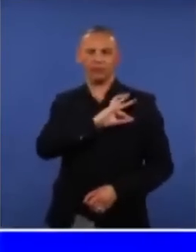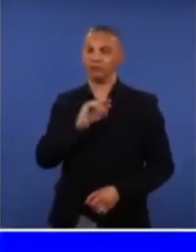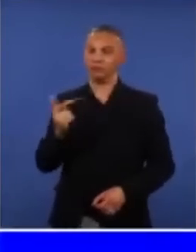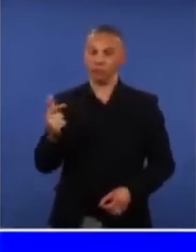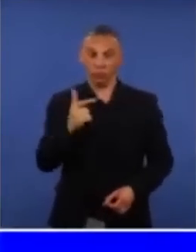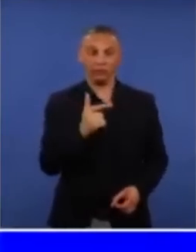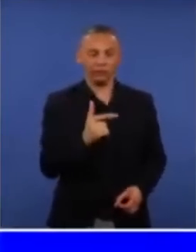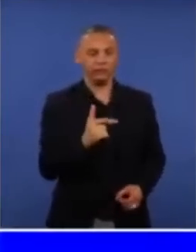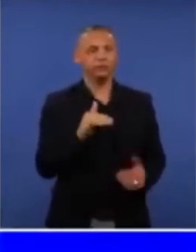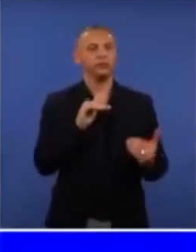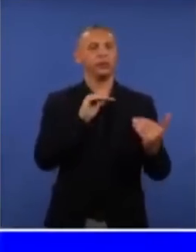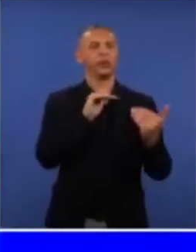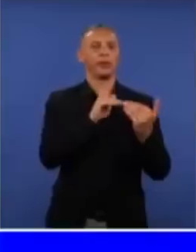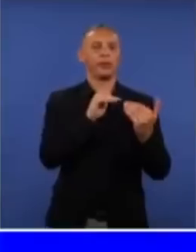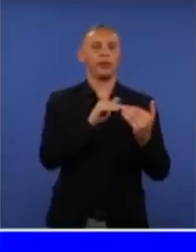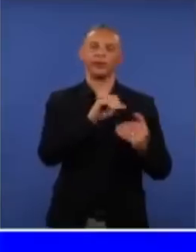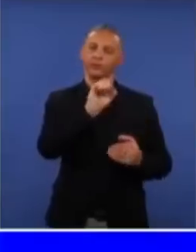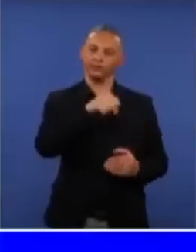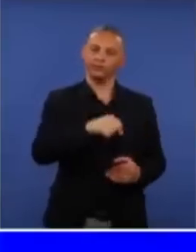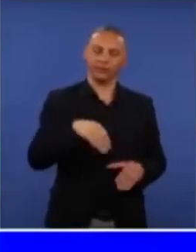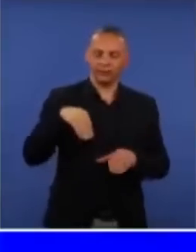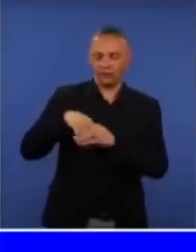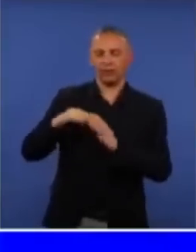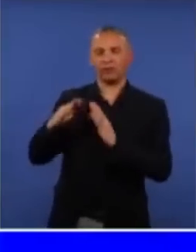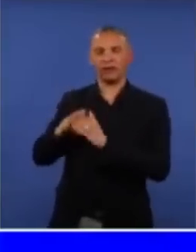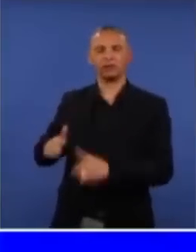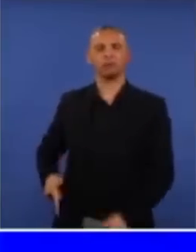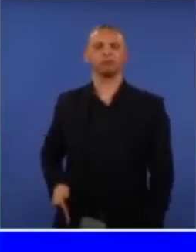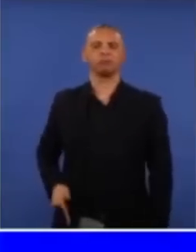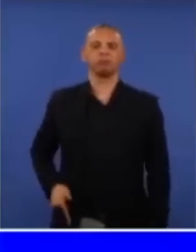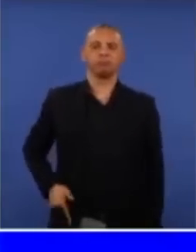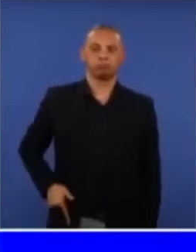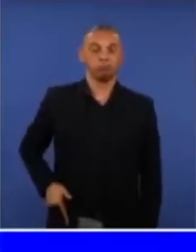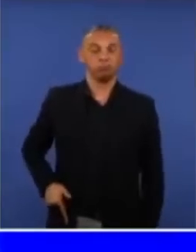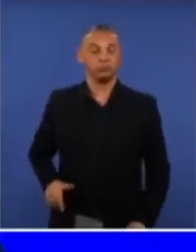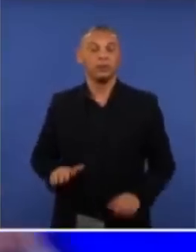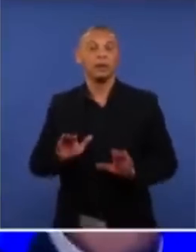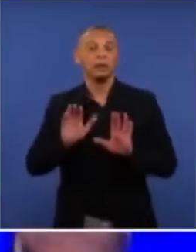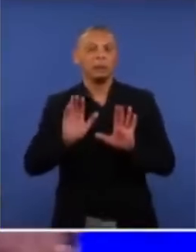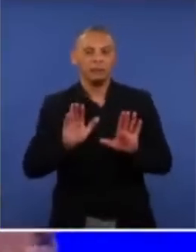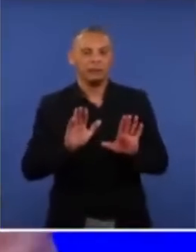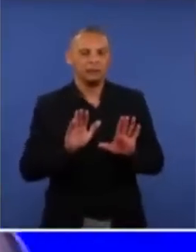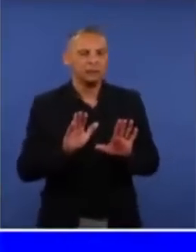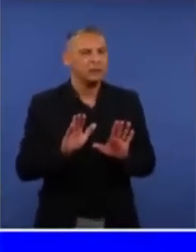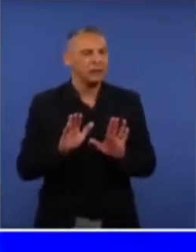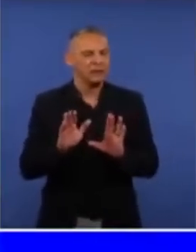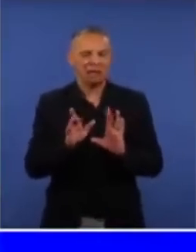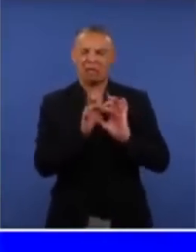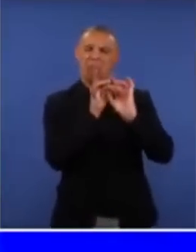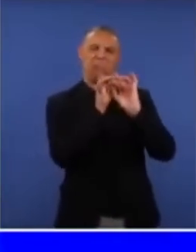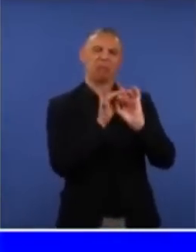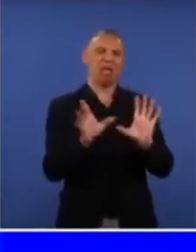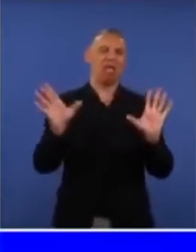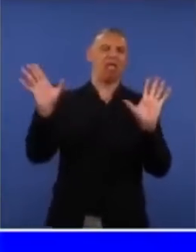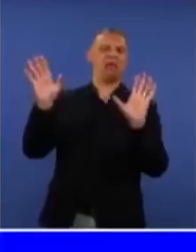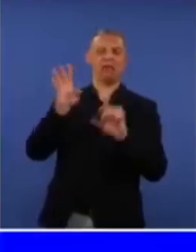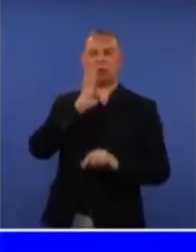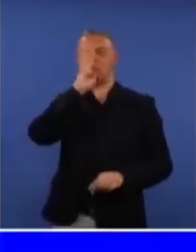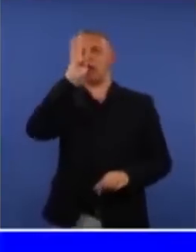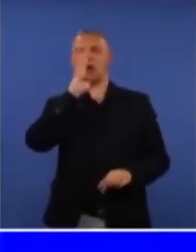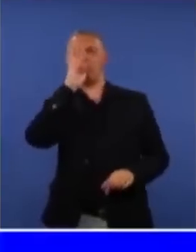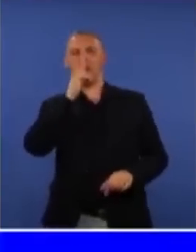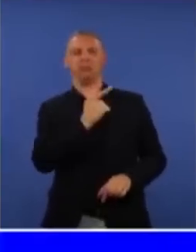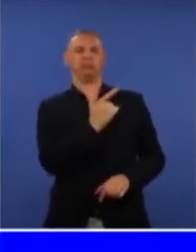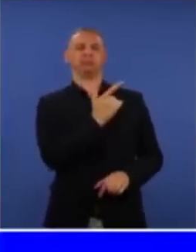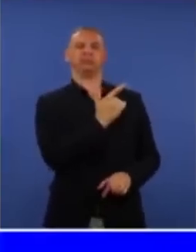chamar, eu concordo. Você possui uma arma em casa, percebe? Mas essa frouxidão, acabar com a regulação